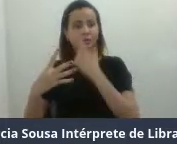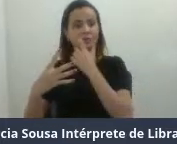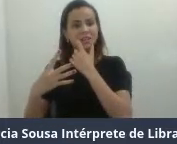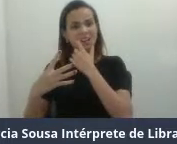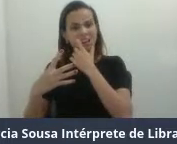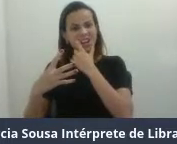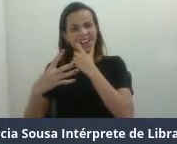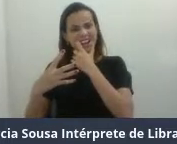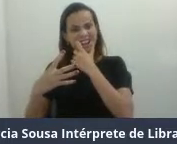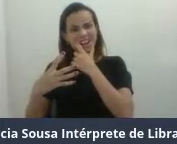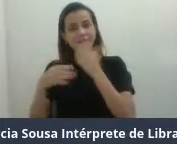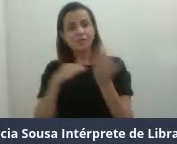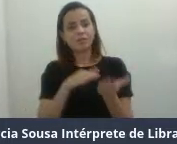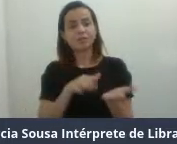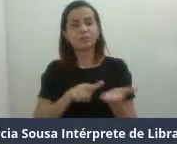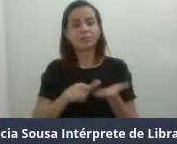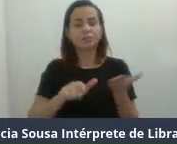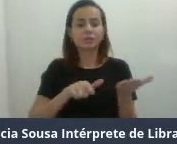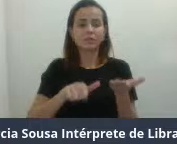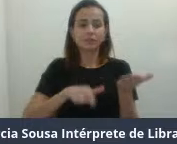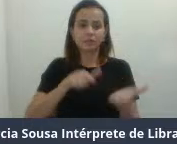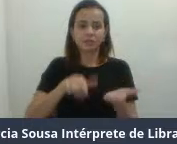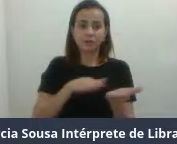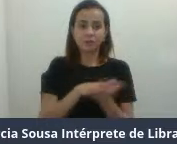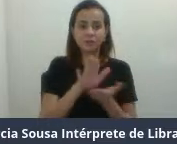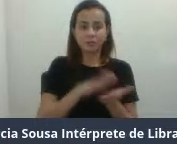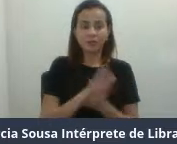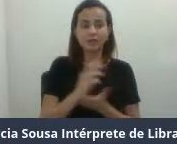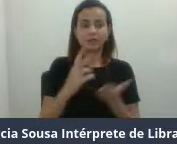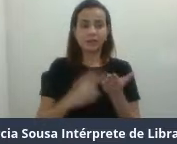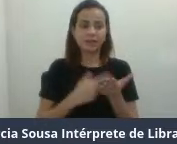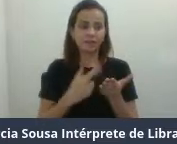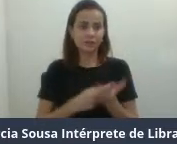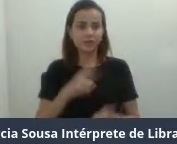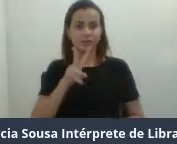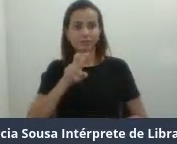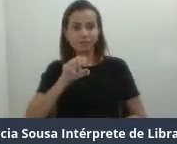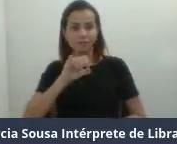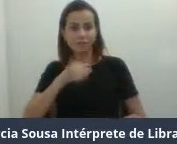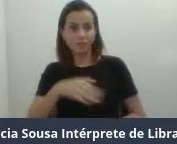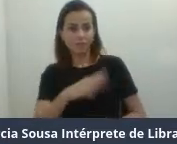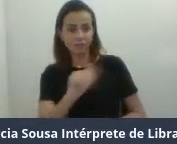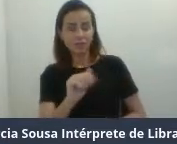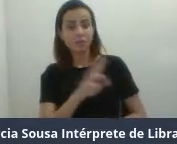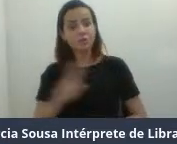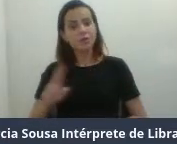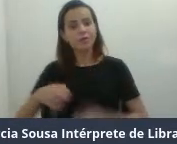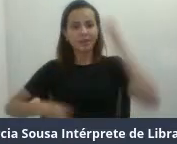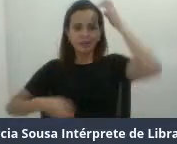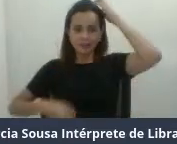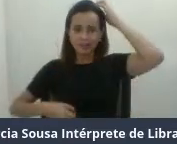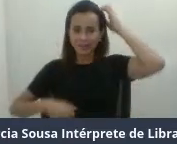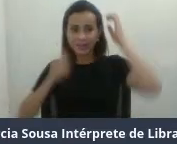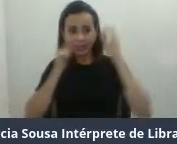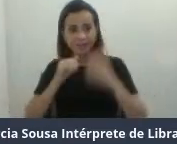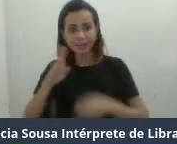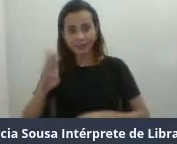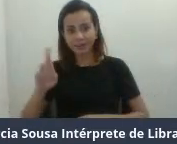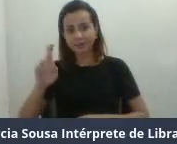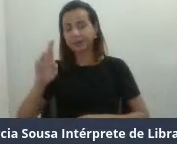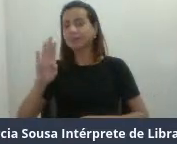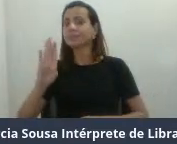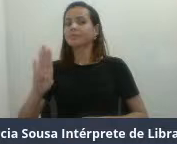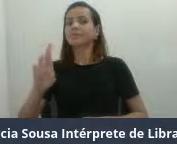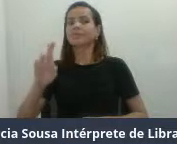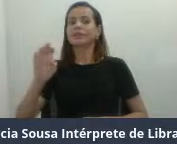o trabalho foi publicado em 2004 na Nature. E o nome dela é Brenda. E esse Brenda, na realidade, ela é um